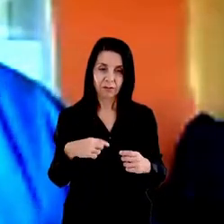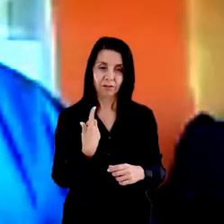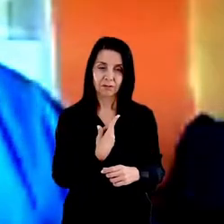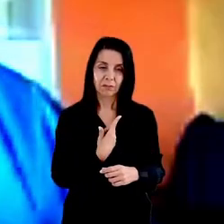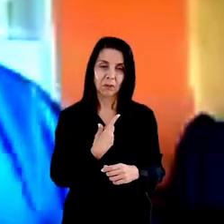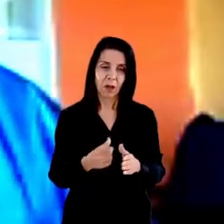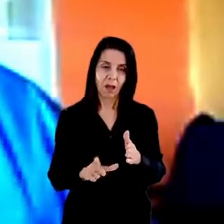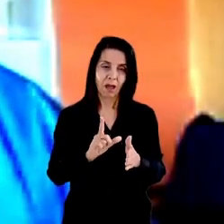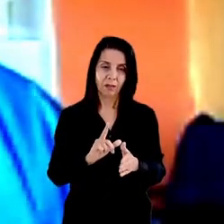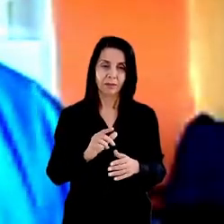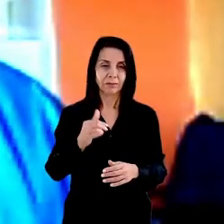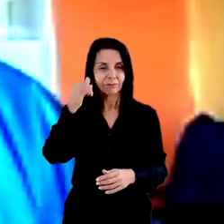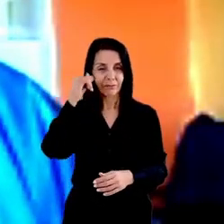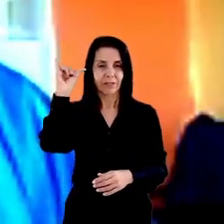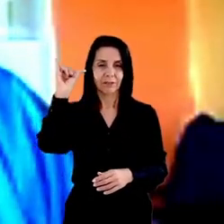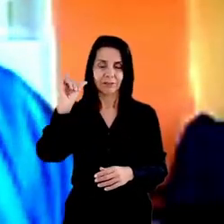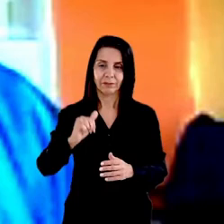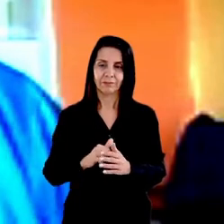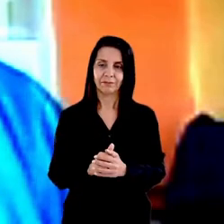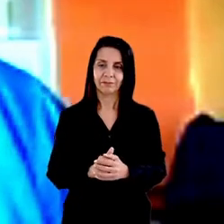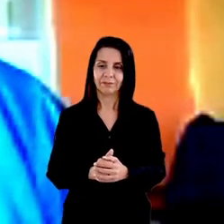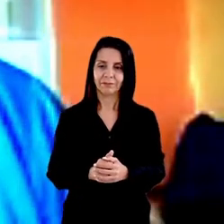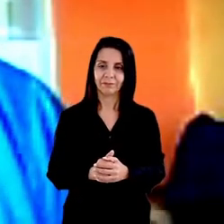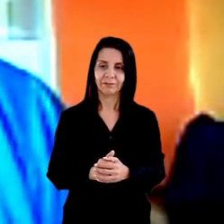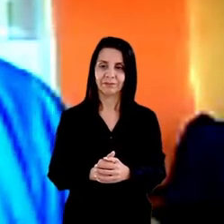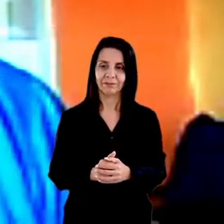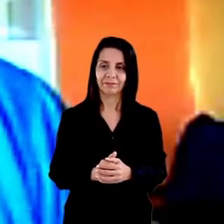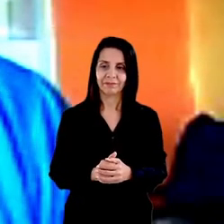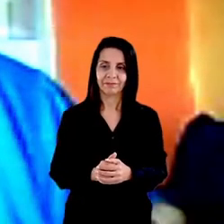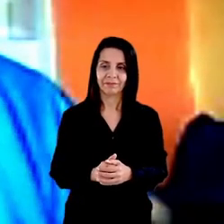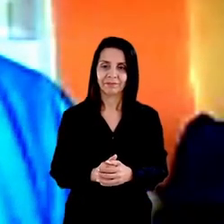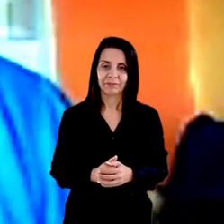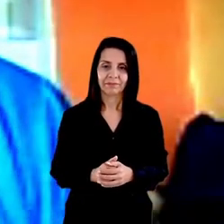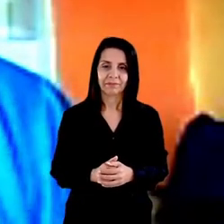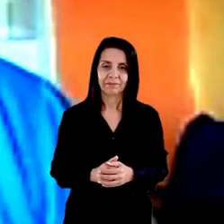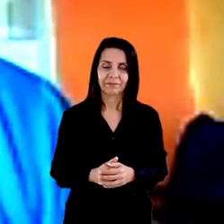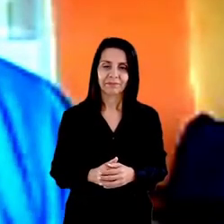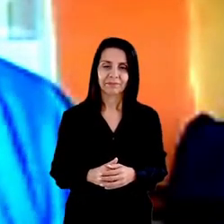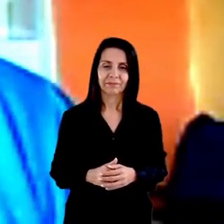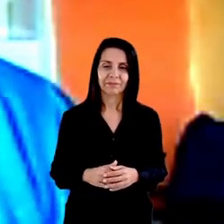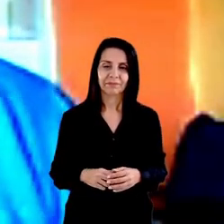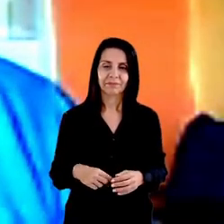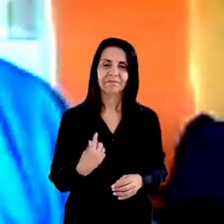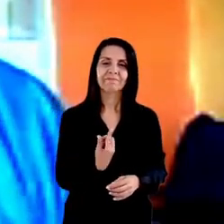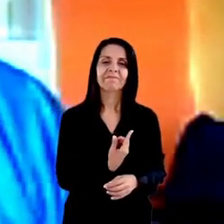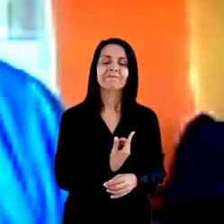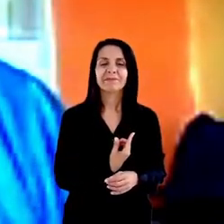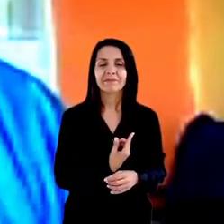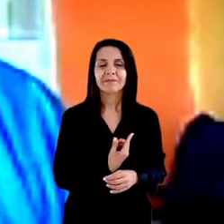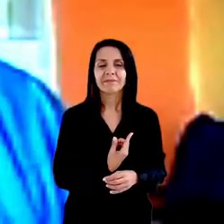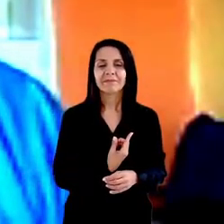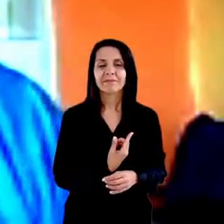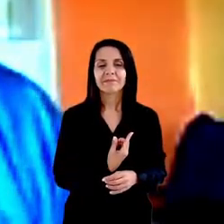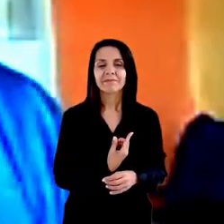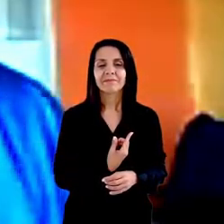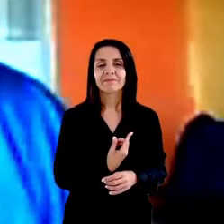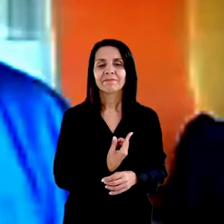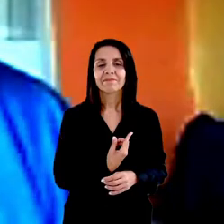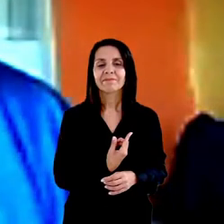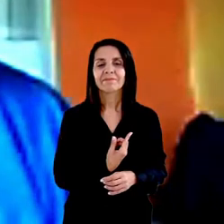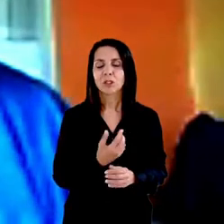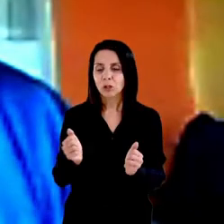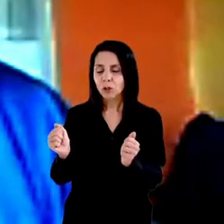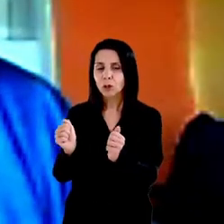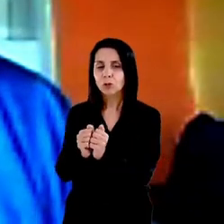e construção dessas recomendações também foram momentos bastante interessantes de diálogo de proximidade desse Conselho com a